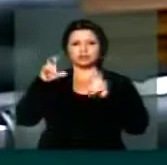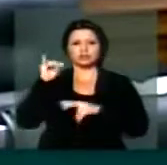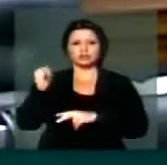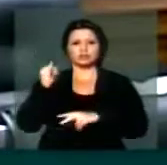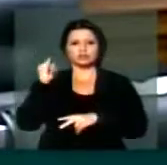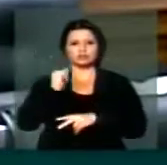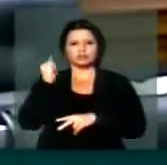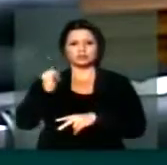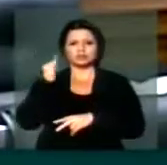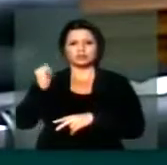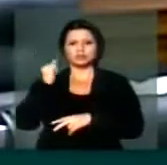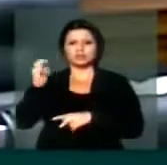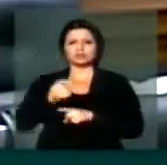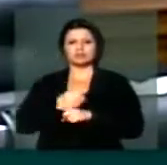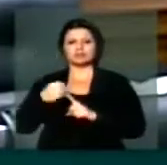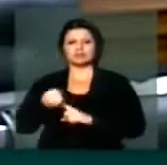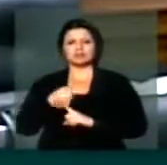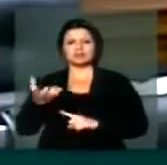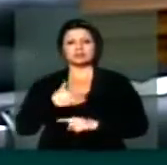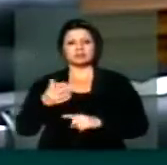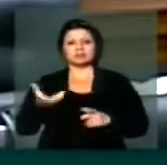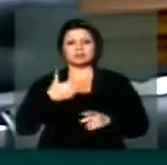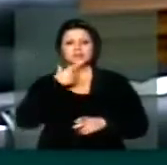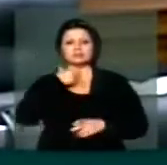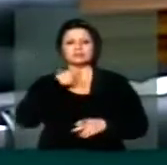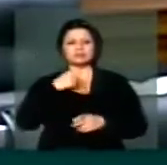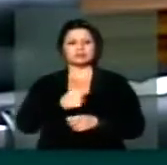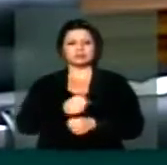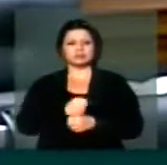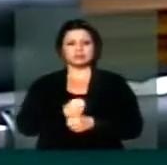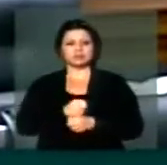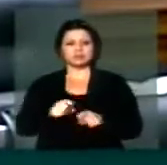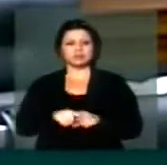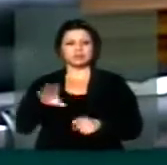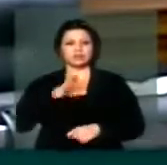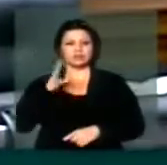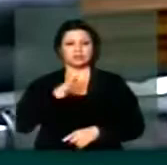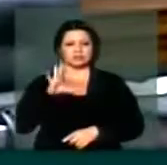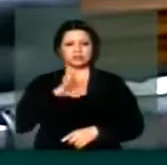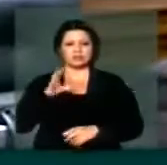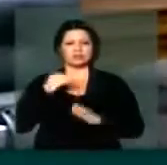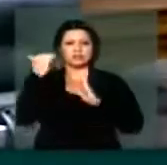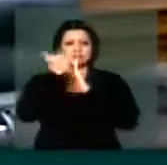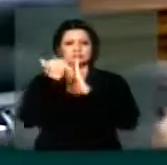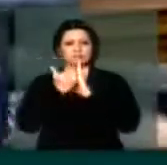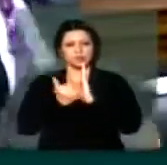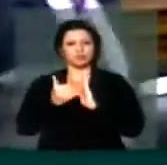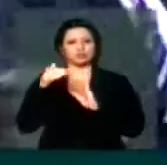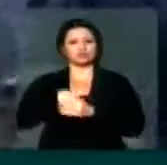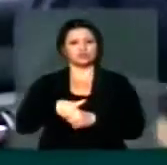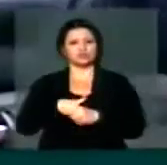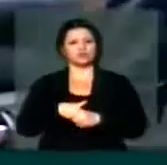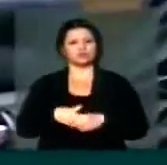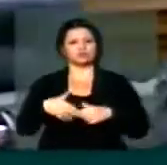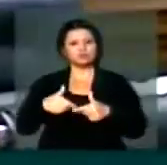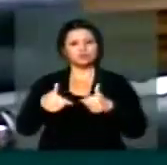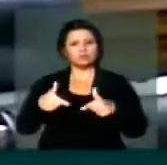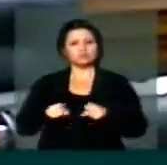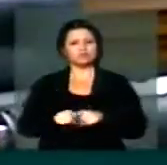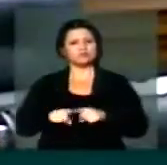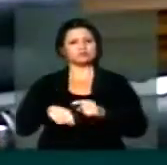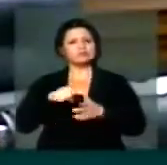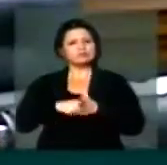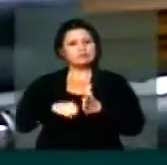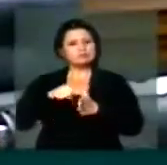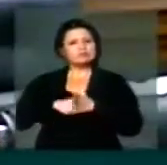e matérias, não é, que a sociedade tanto sonhou por tantos anos, que V. Exª teria coragem de dizer que ia pautar, enfrentando muitas das vezes